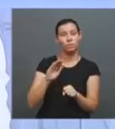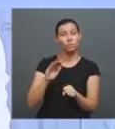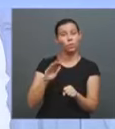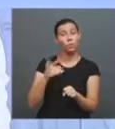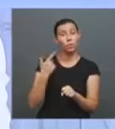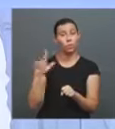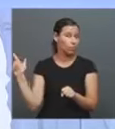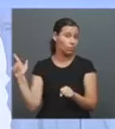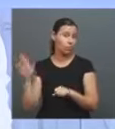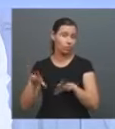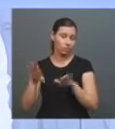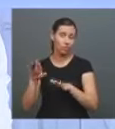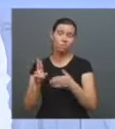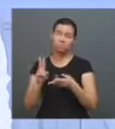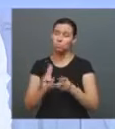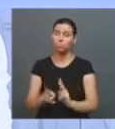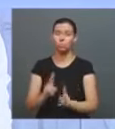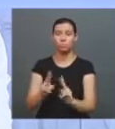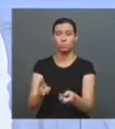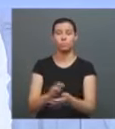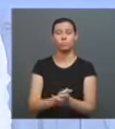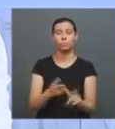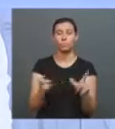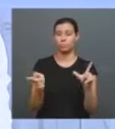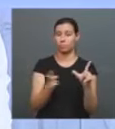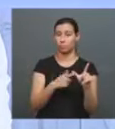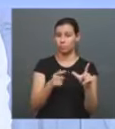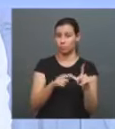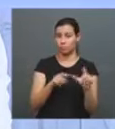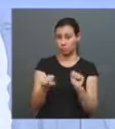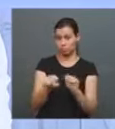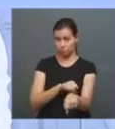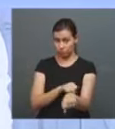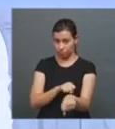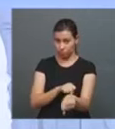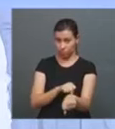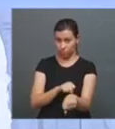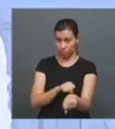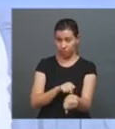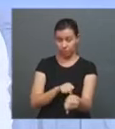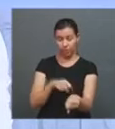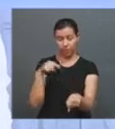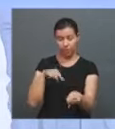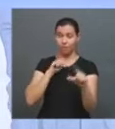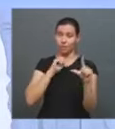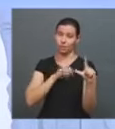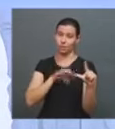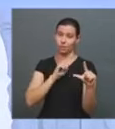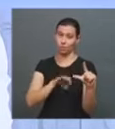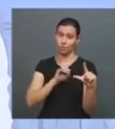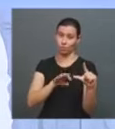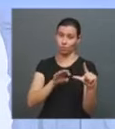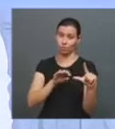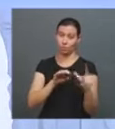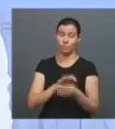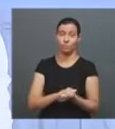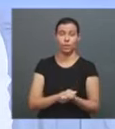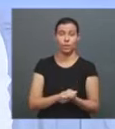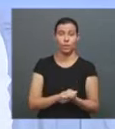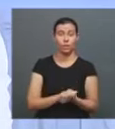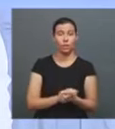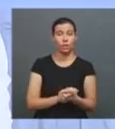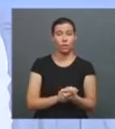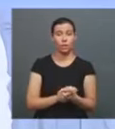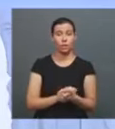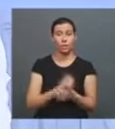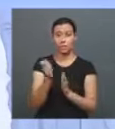até continuar, né, o curso de Letras, ele não forma, o nosso curso aqui é a licenciatura, ele não forma o aluno